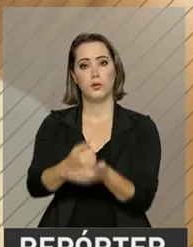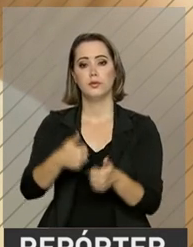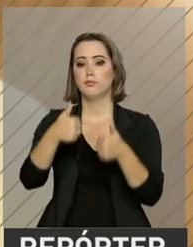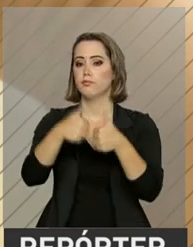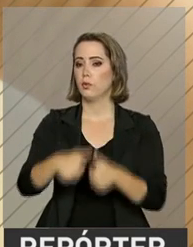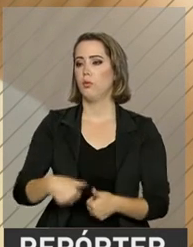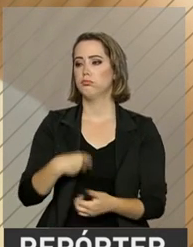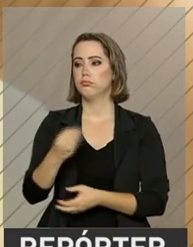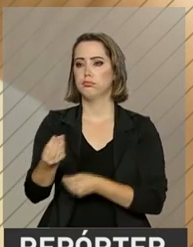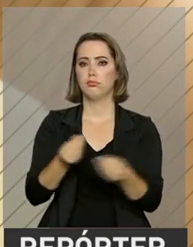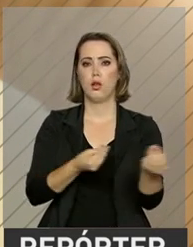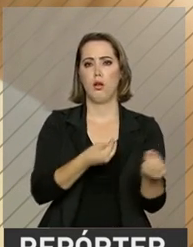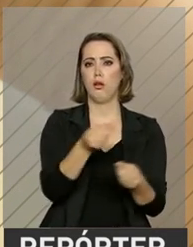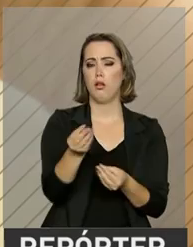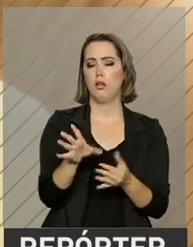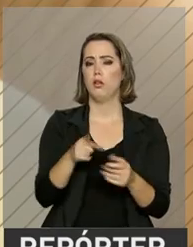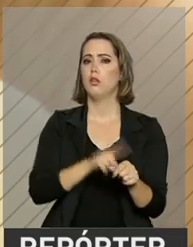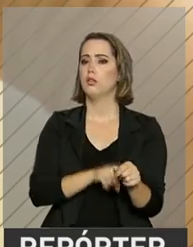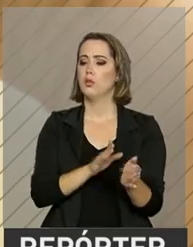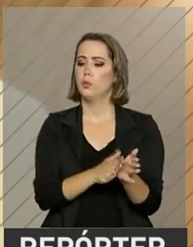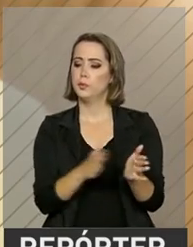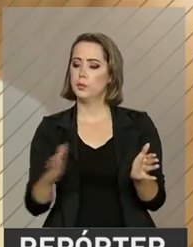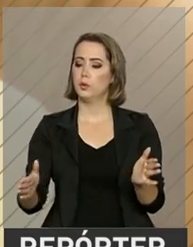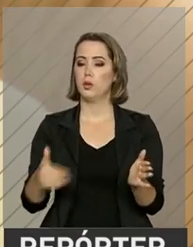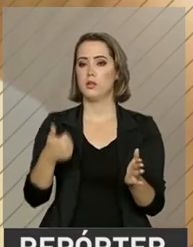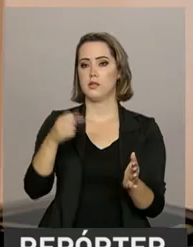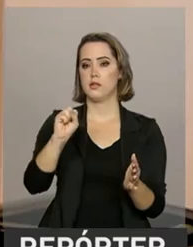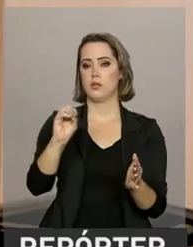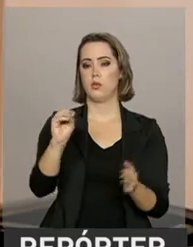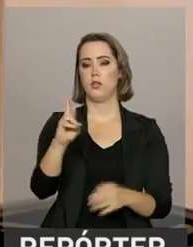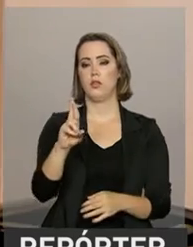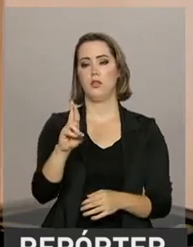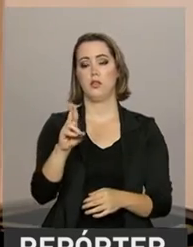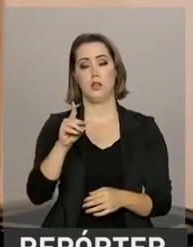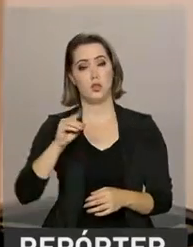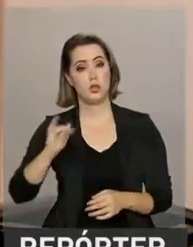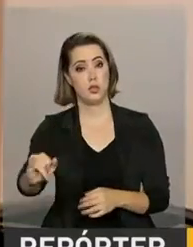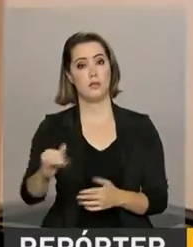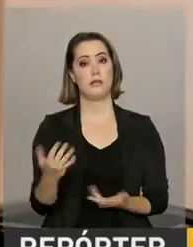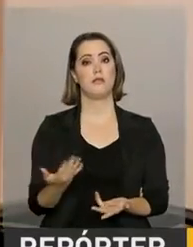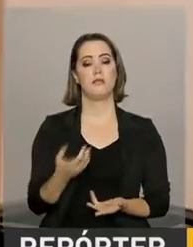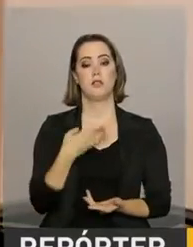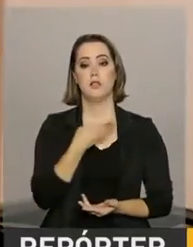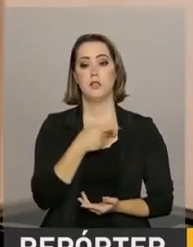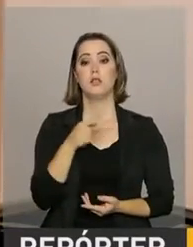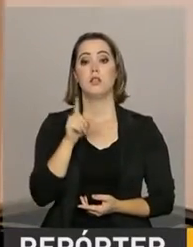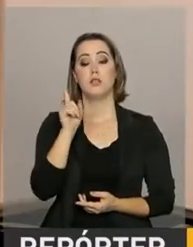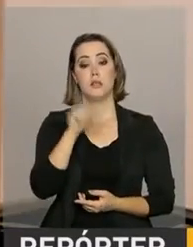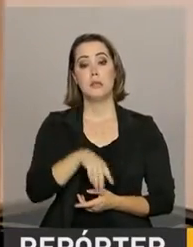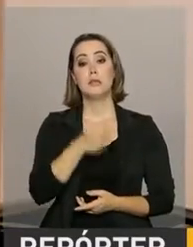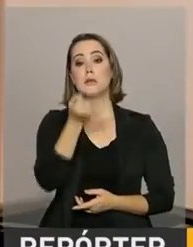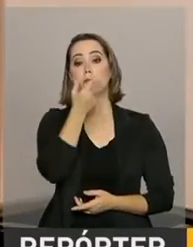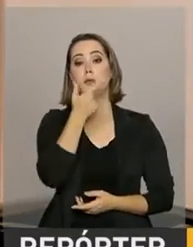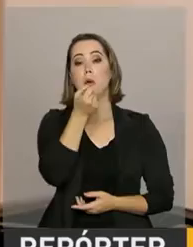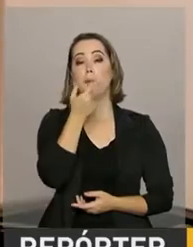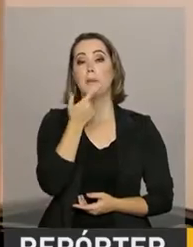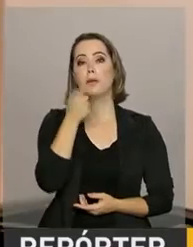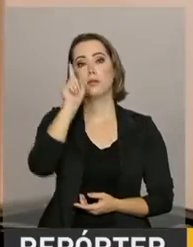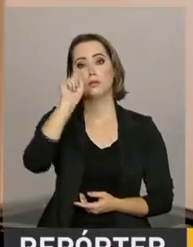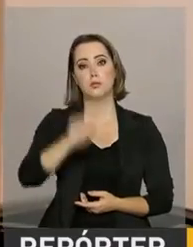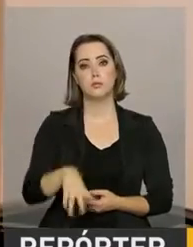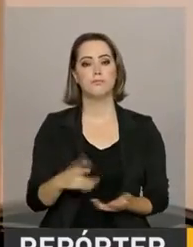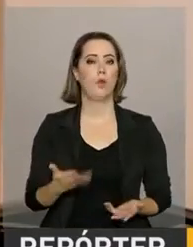para distribuição num prazo de 180 dias. Esta insulina vai justamente promover